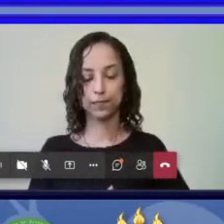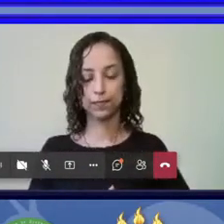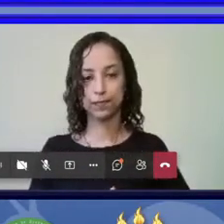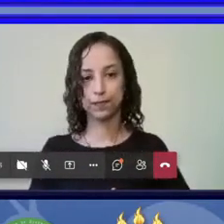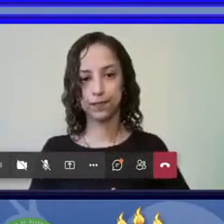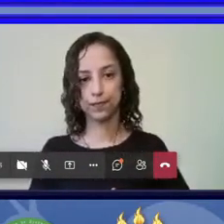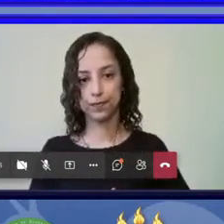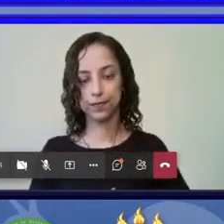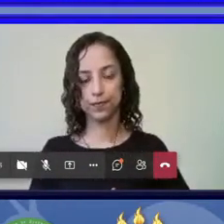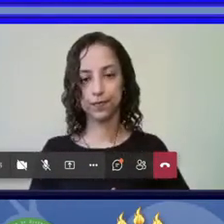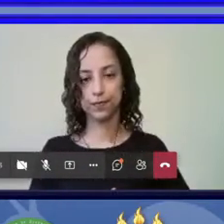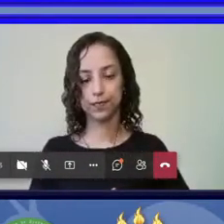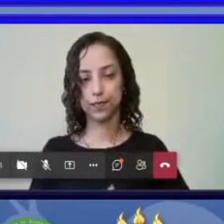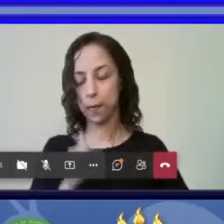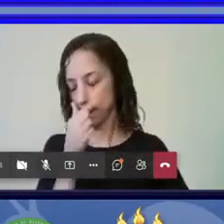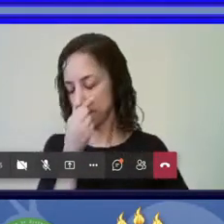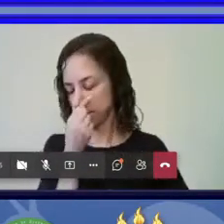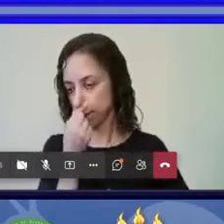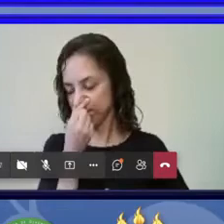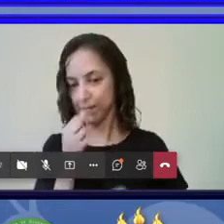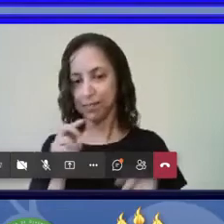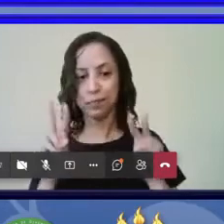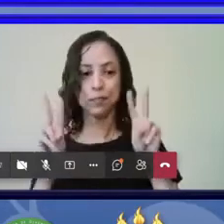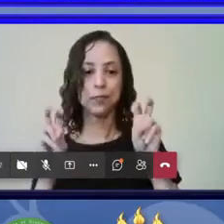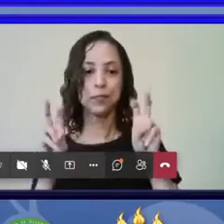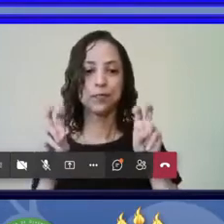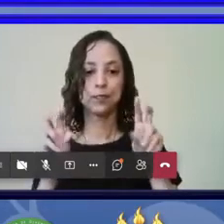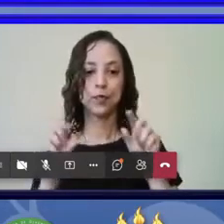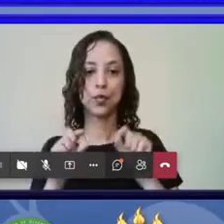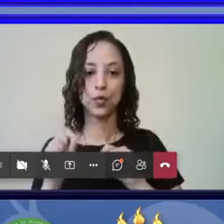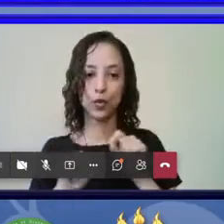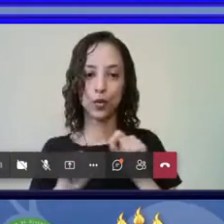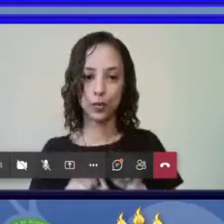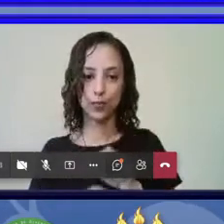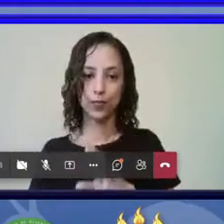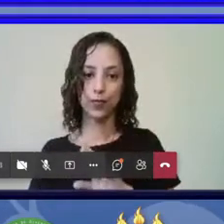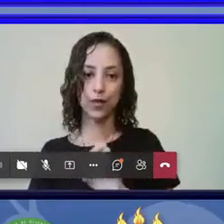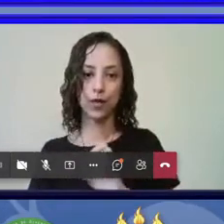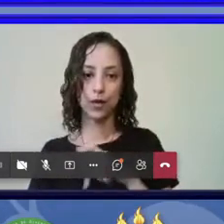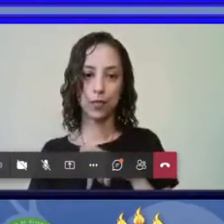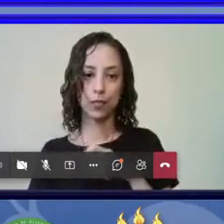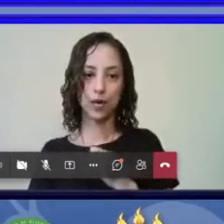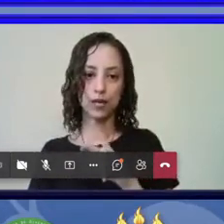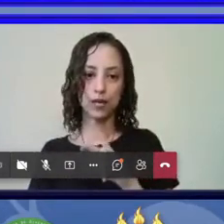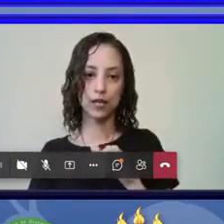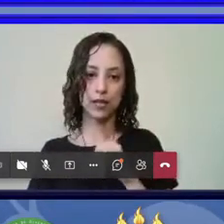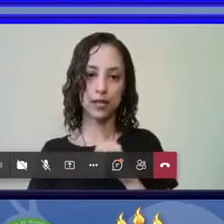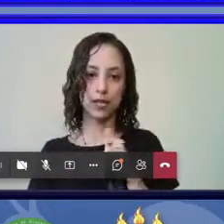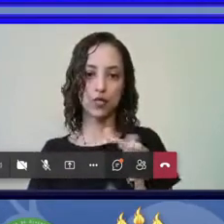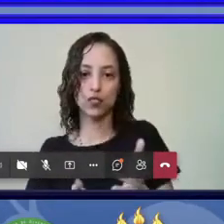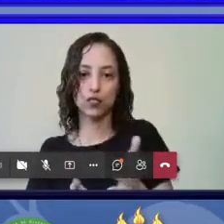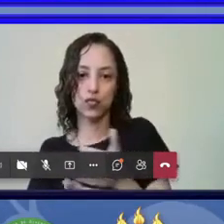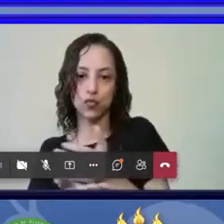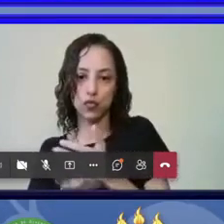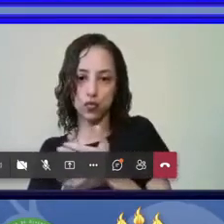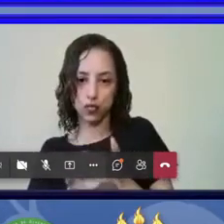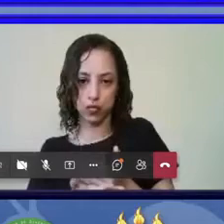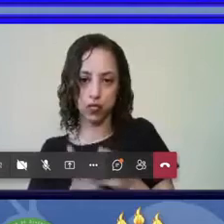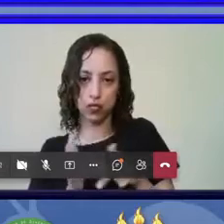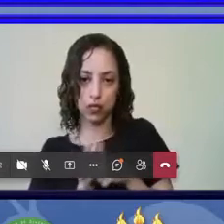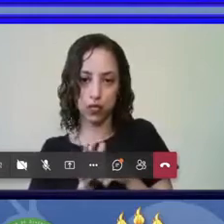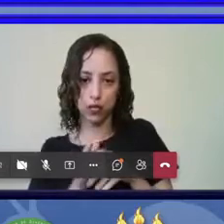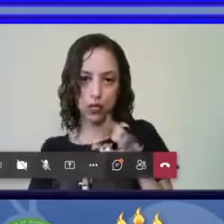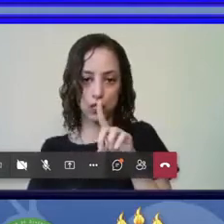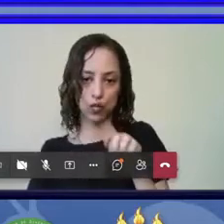Então, o assunto que eu vou falar é repatriação de dados de coloções zoológicas,